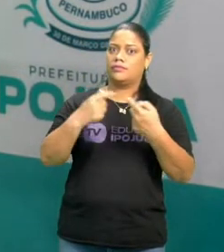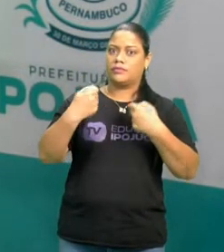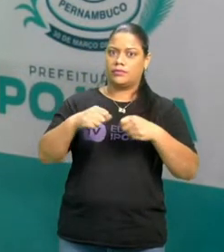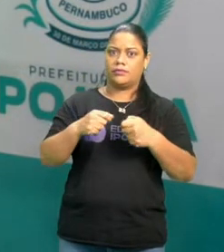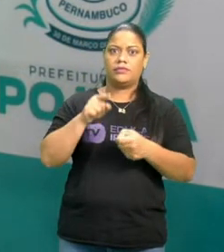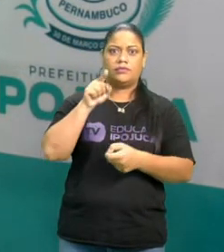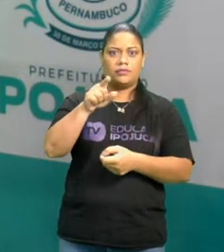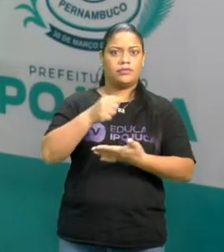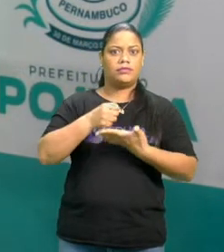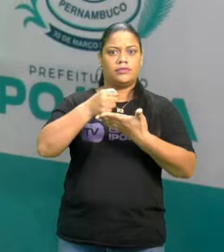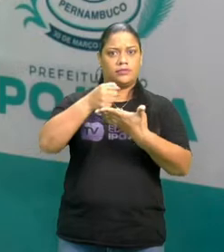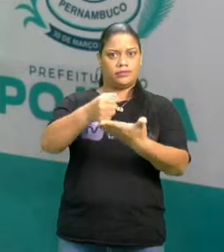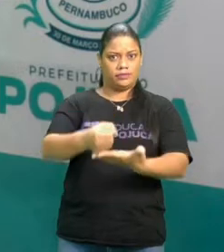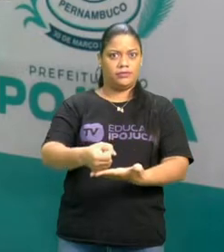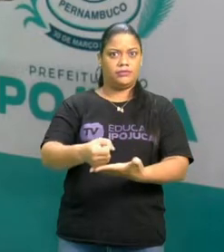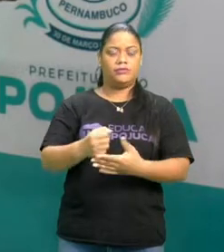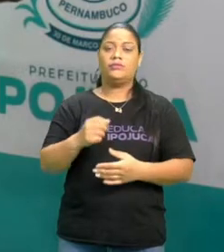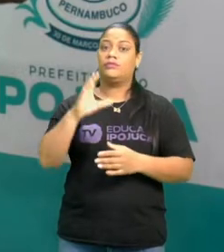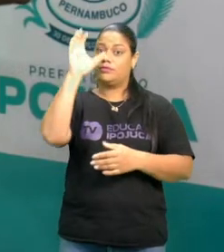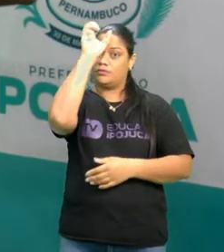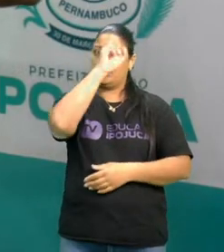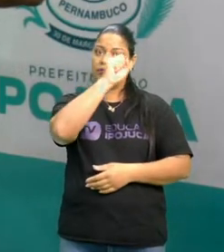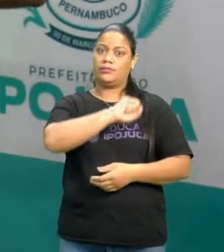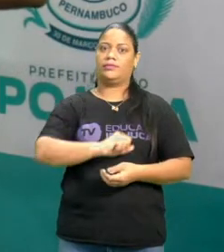contribuição no aprender.